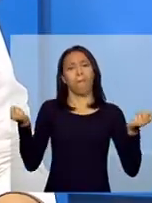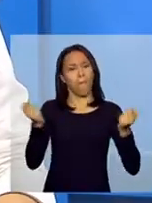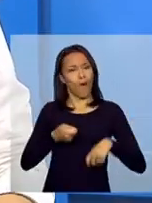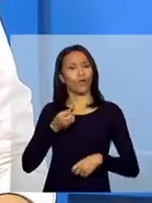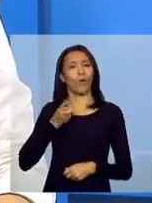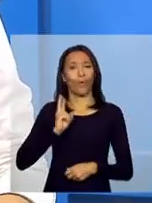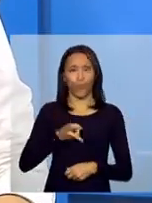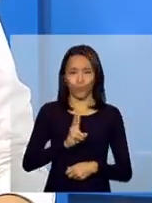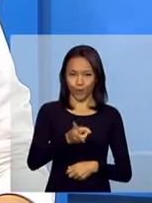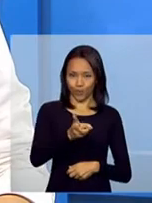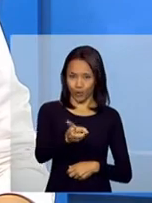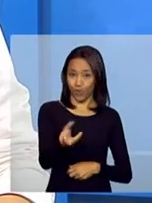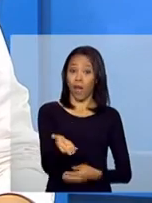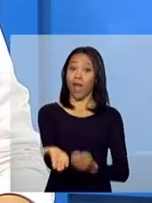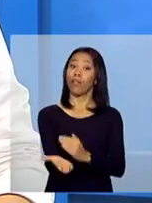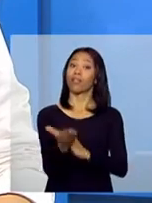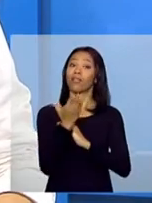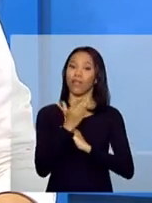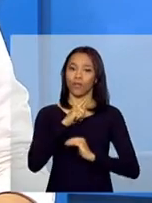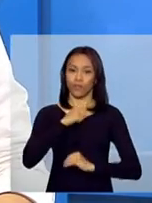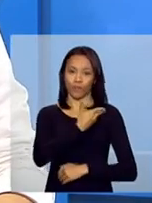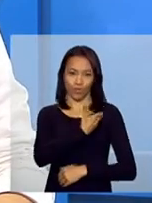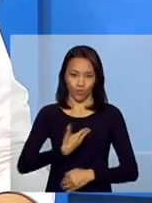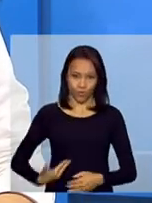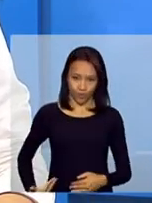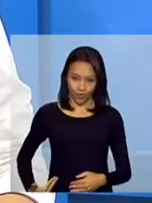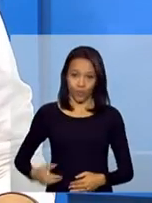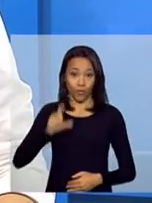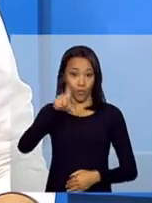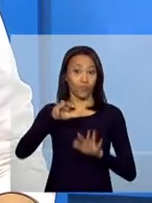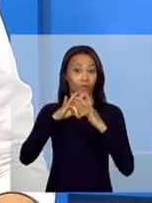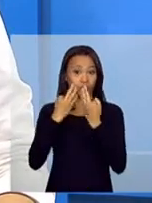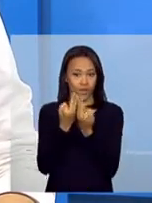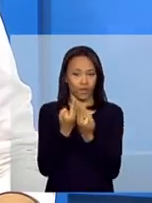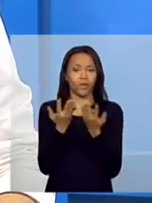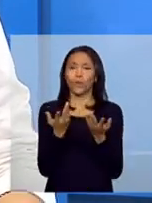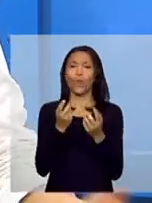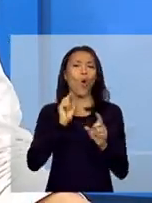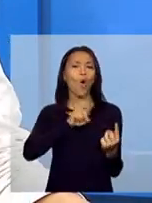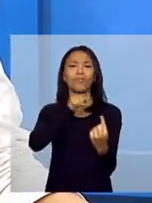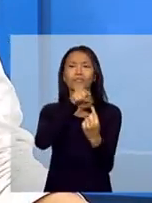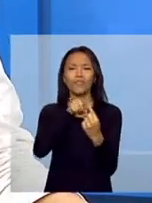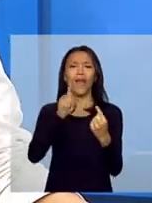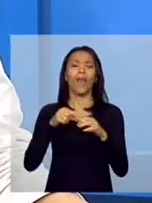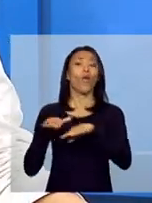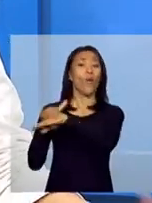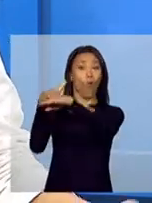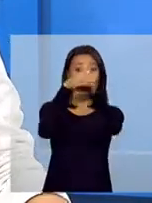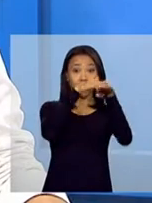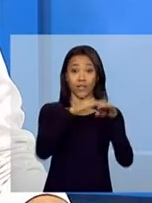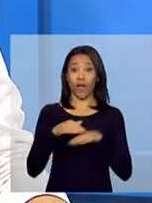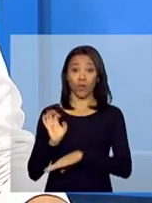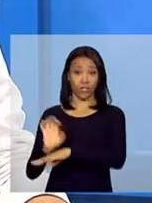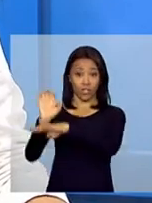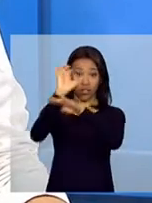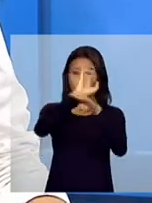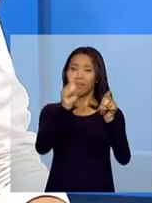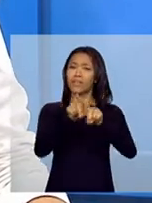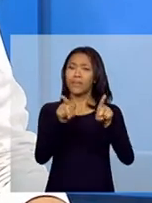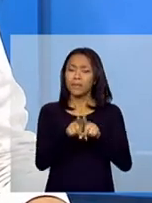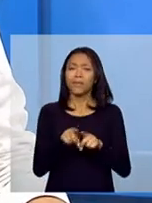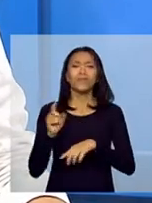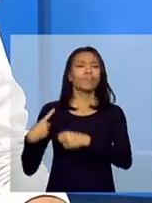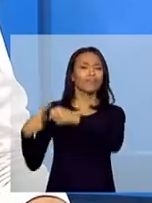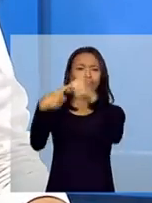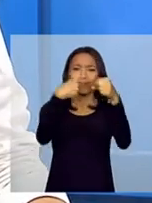recebendo o benefício do programa Bolsa Família. O objetivo é dialogar com os estados e os municípios sobre a importância